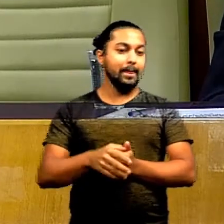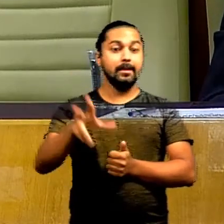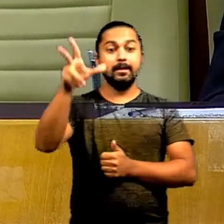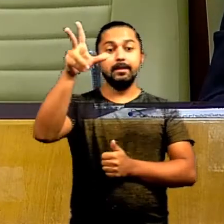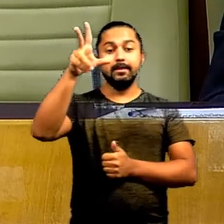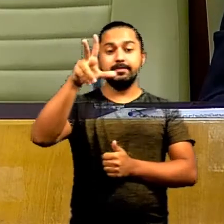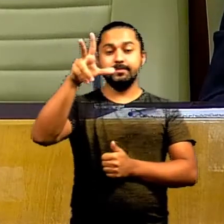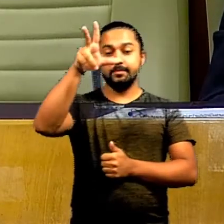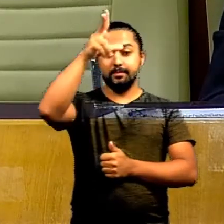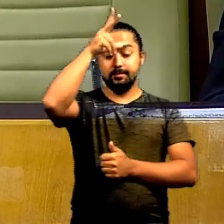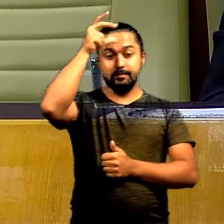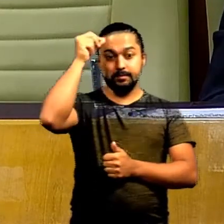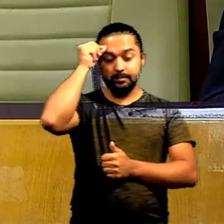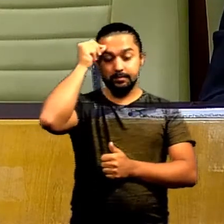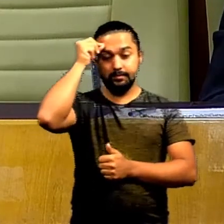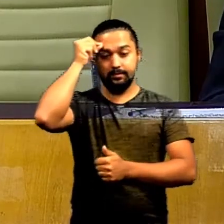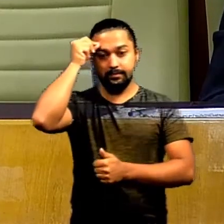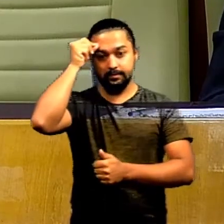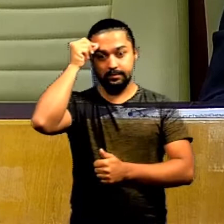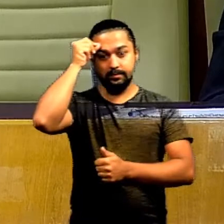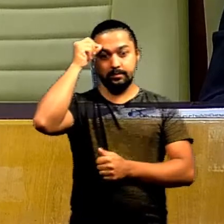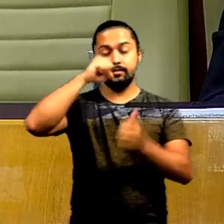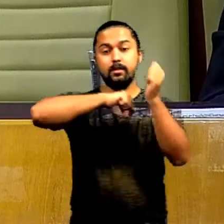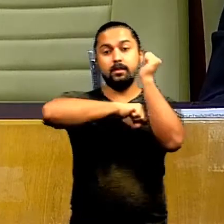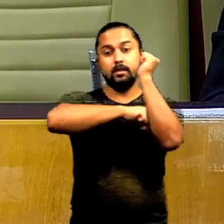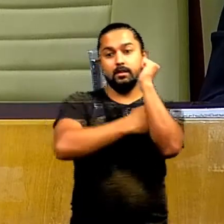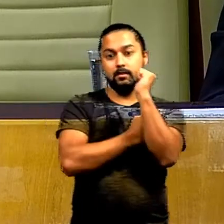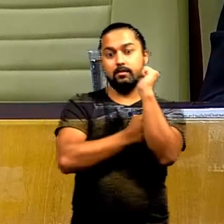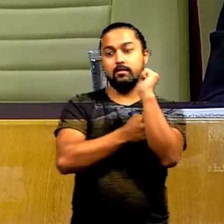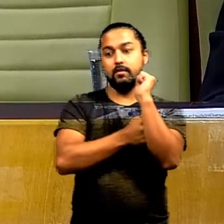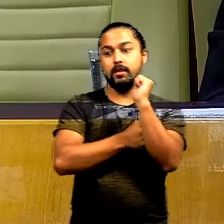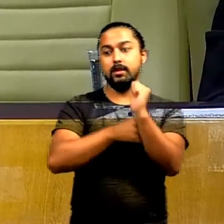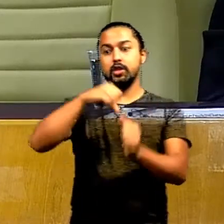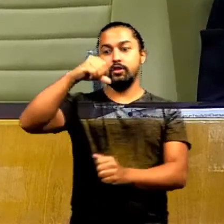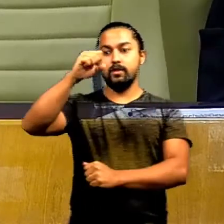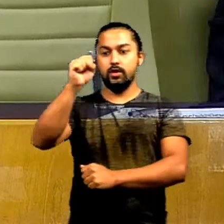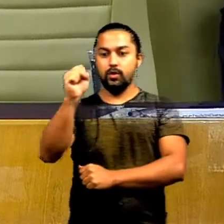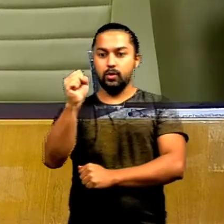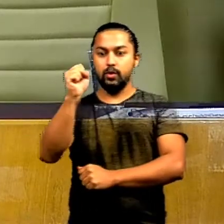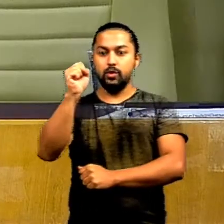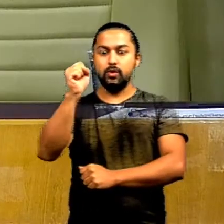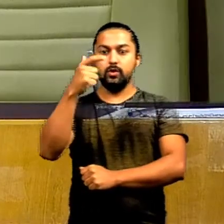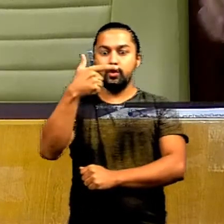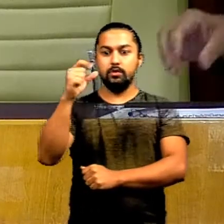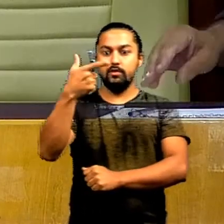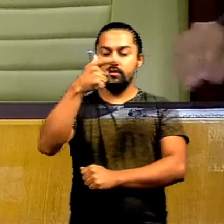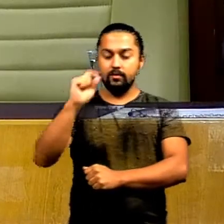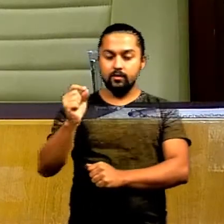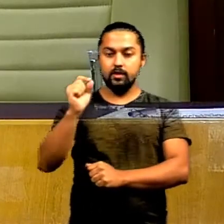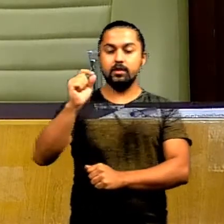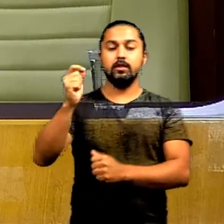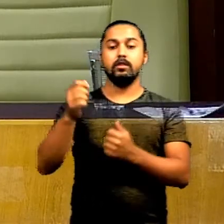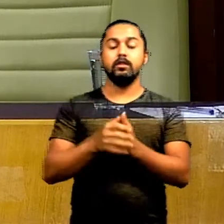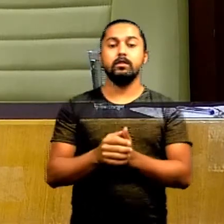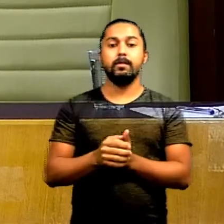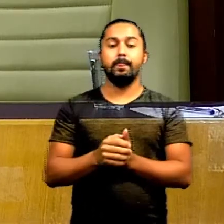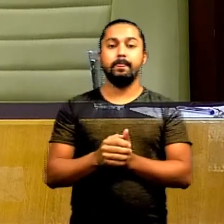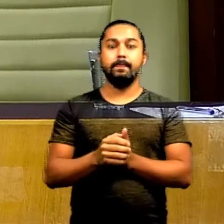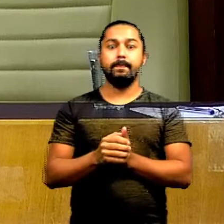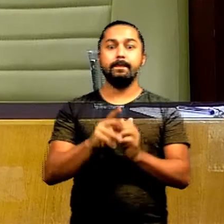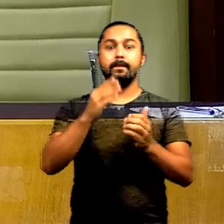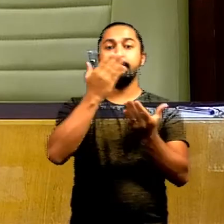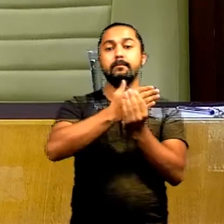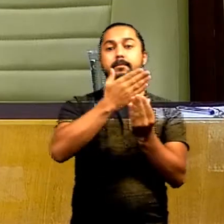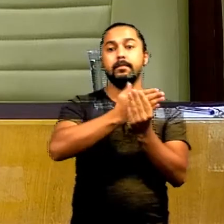46 de 2020, do Gabinete do Prefeito, veto integral autógrafo de lei 98 de 2020, projeto de lei 71 de 2020,